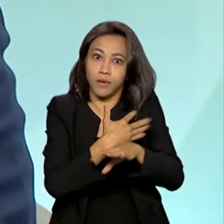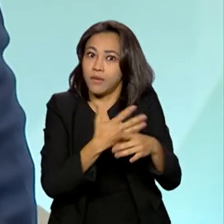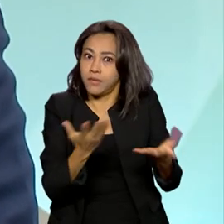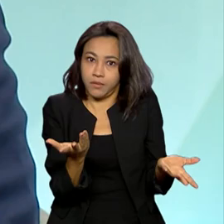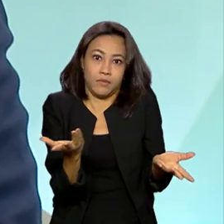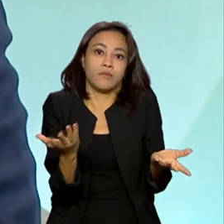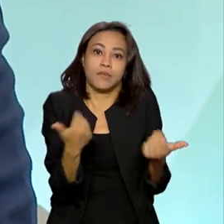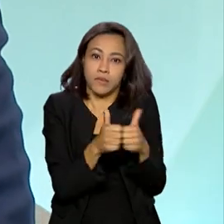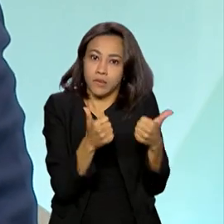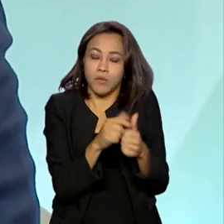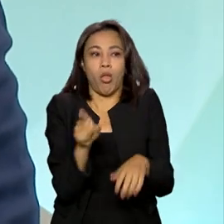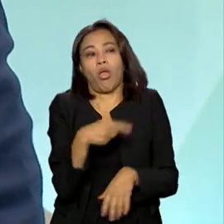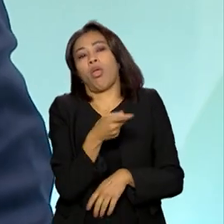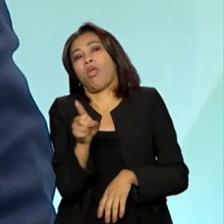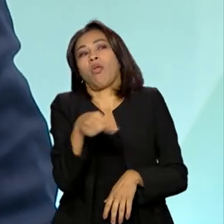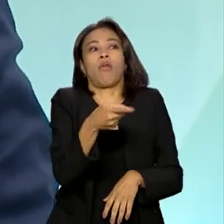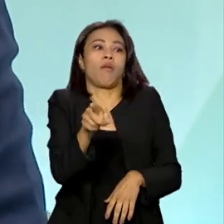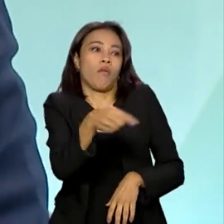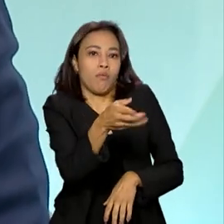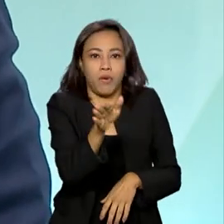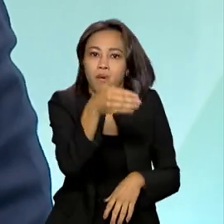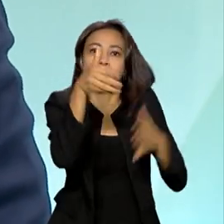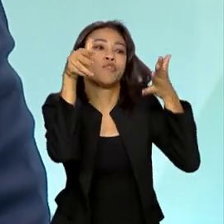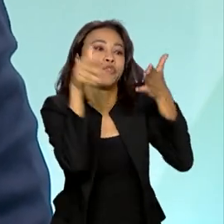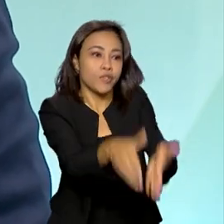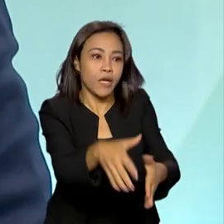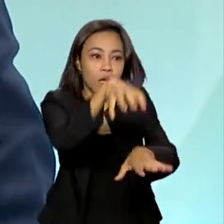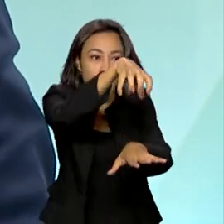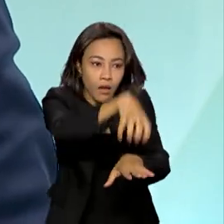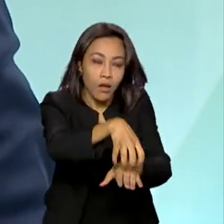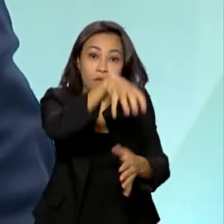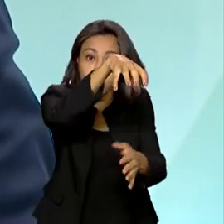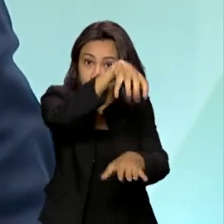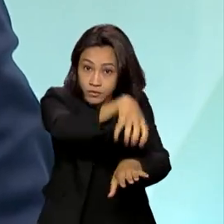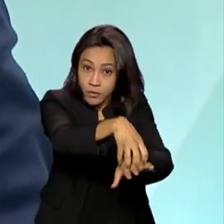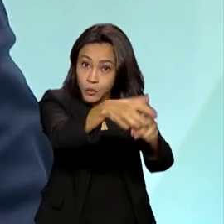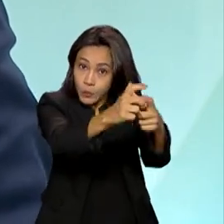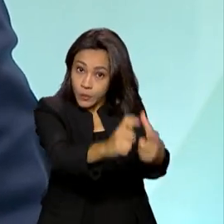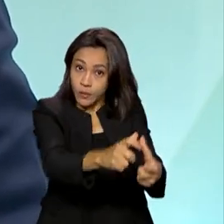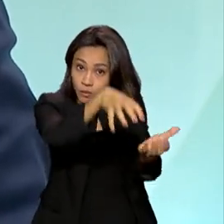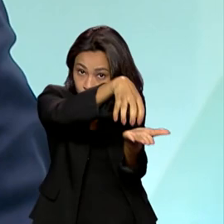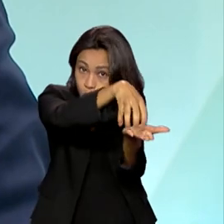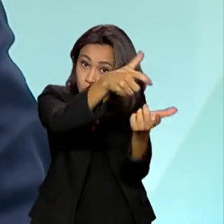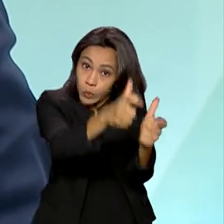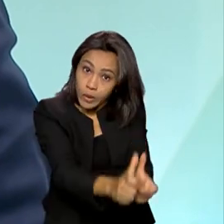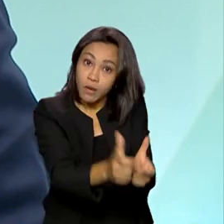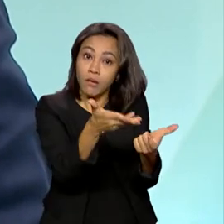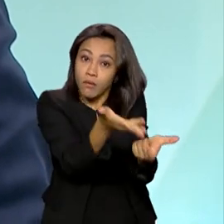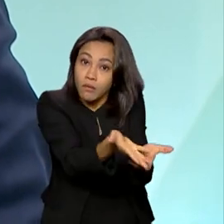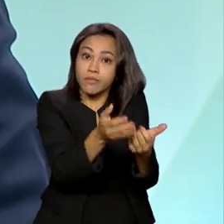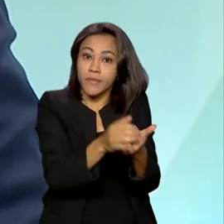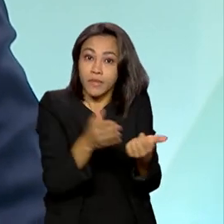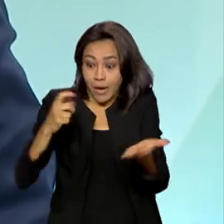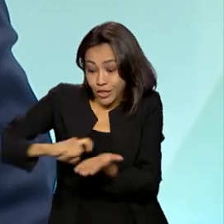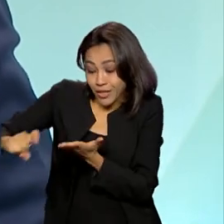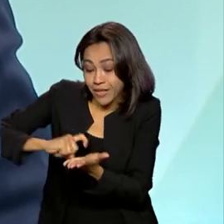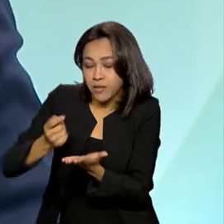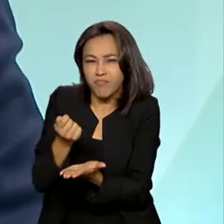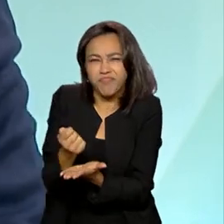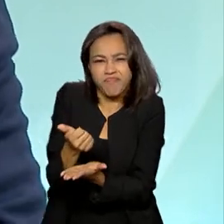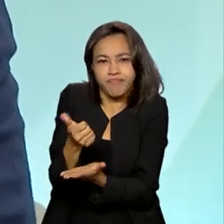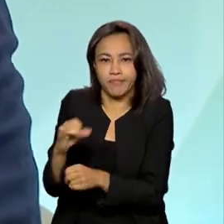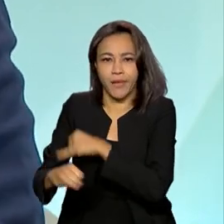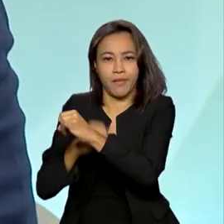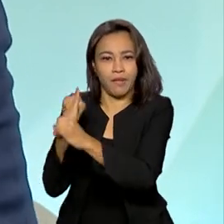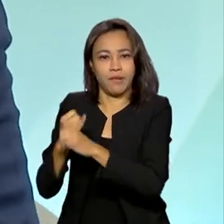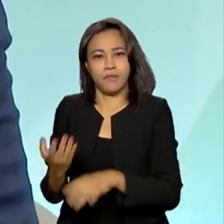é a mobilidade urbana. Até nessa situação da mobilidade urbana, a questão da digitalização contribuiu, colaborou. E a carteira de